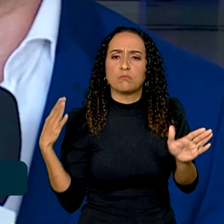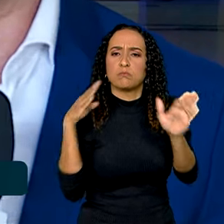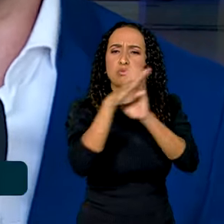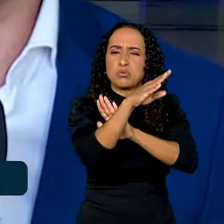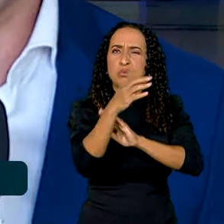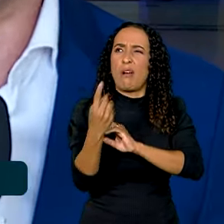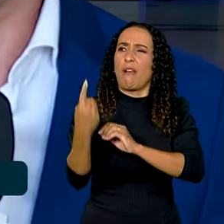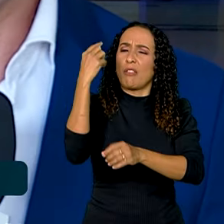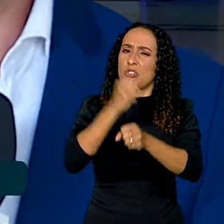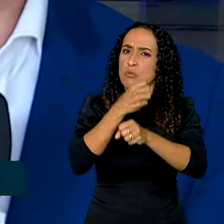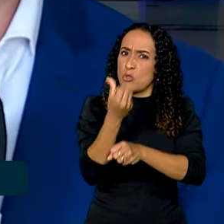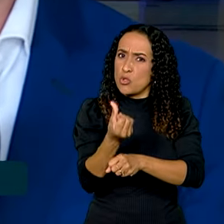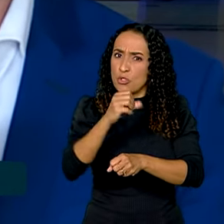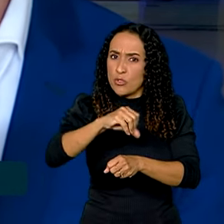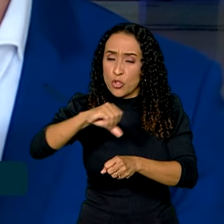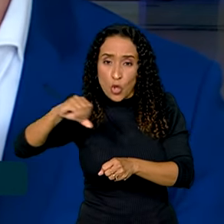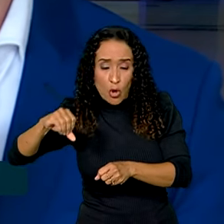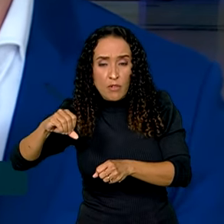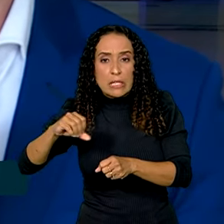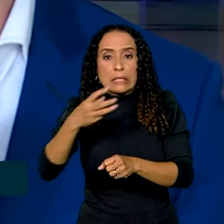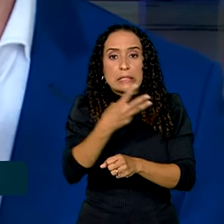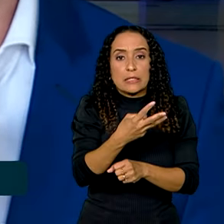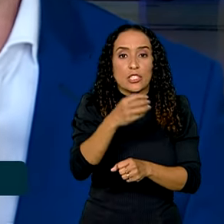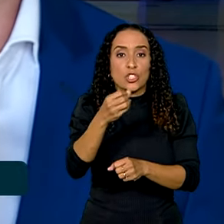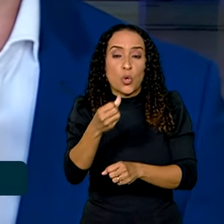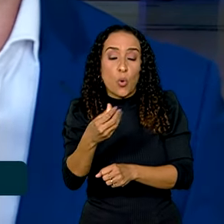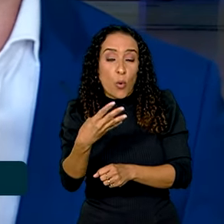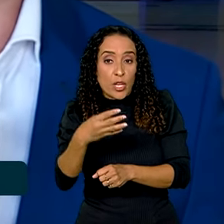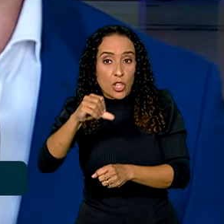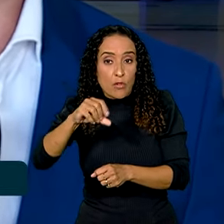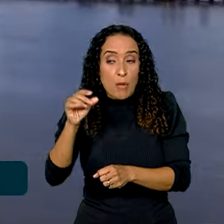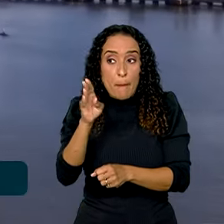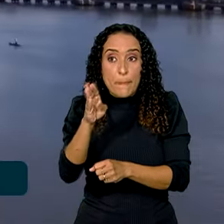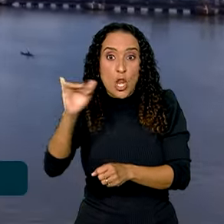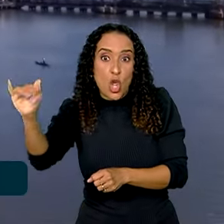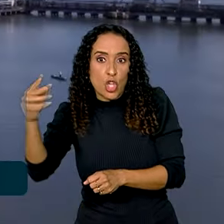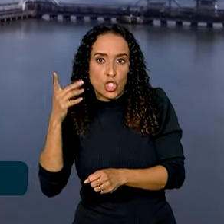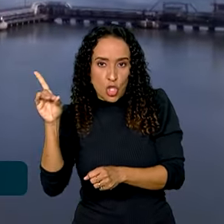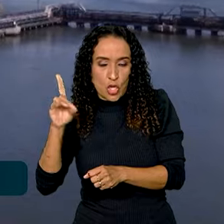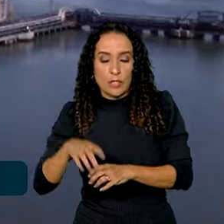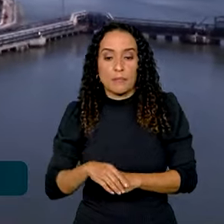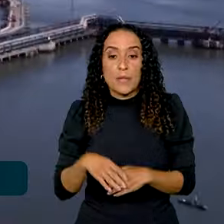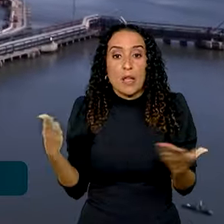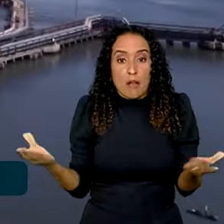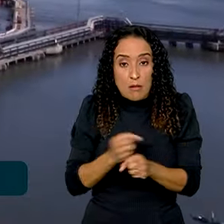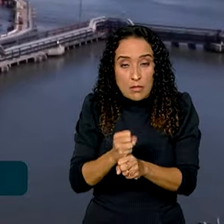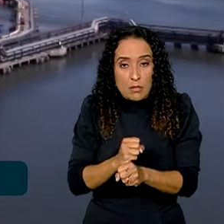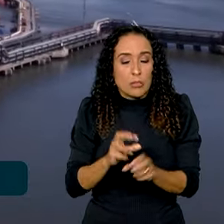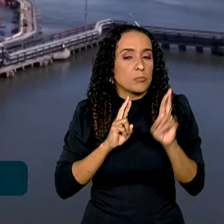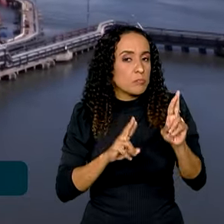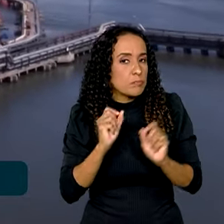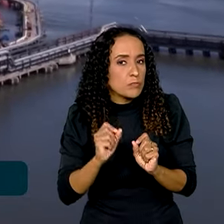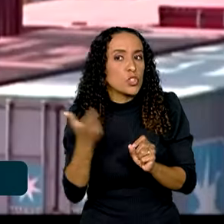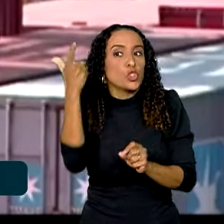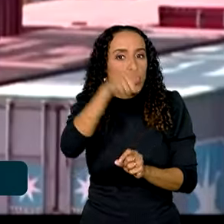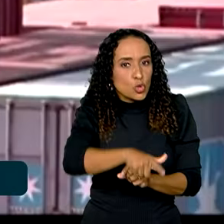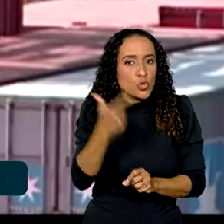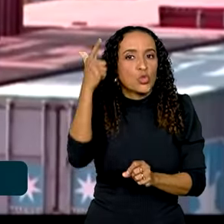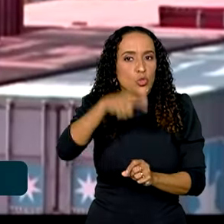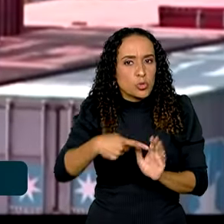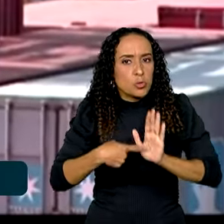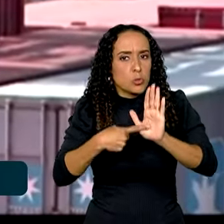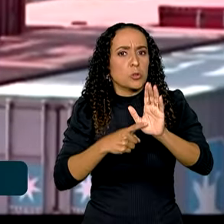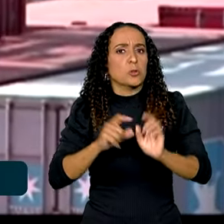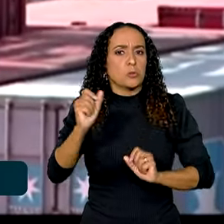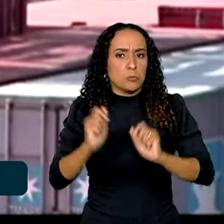1989, com 340 bilhões de dólares. Esse ano a gente espera repetir esse saldo expressivo.